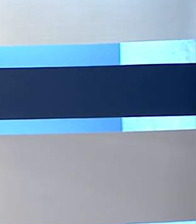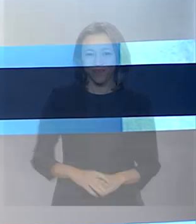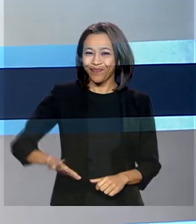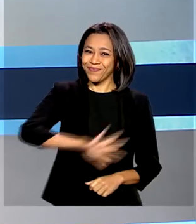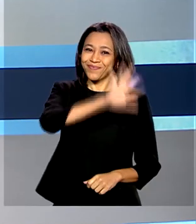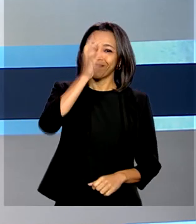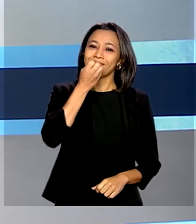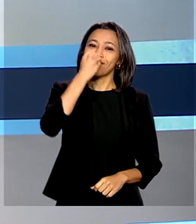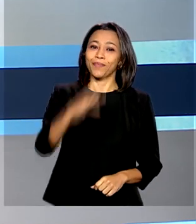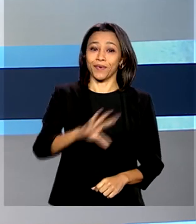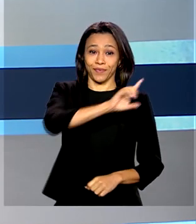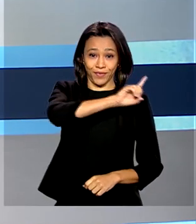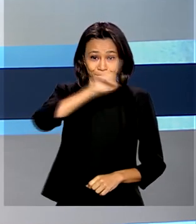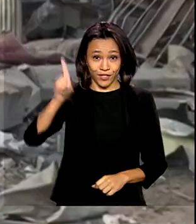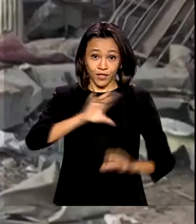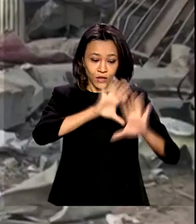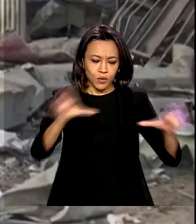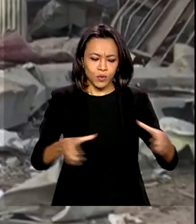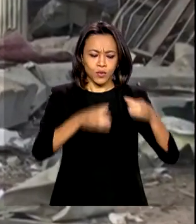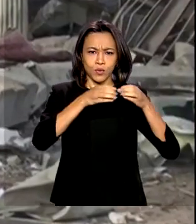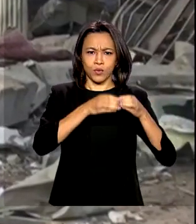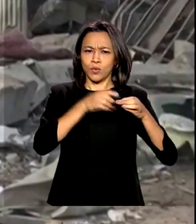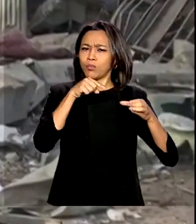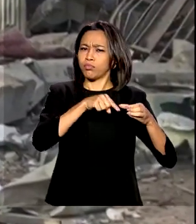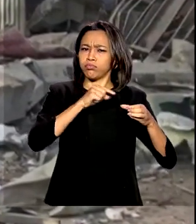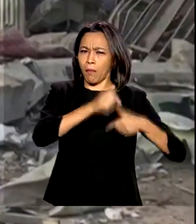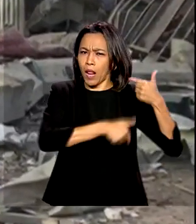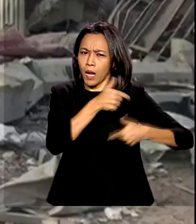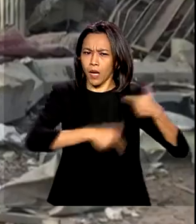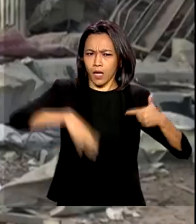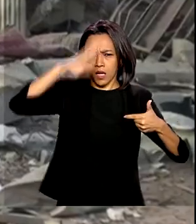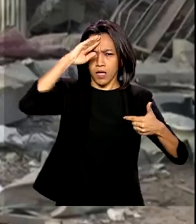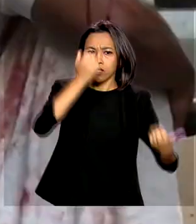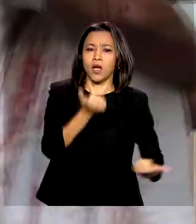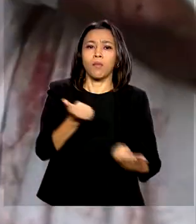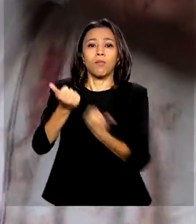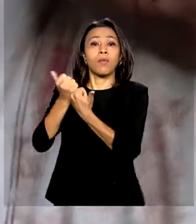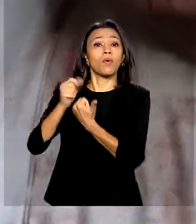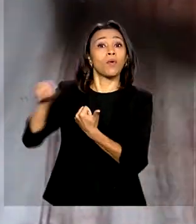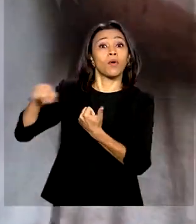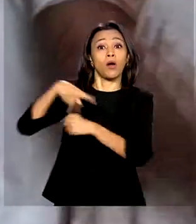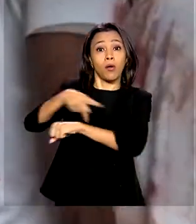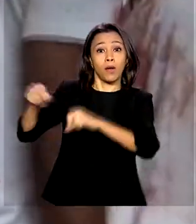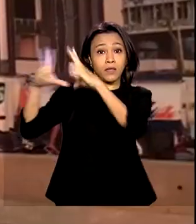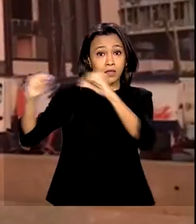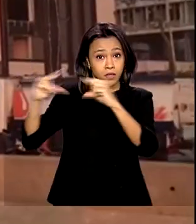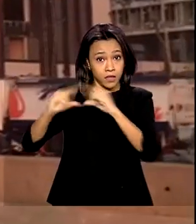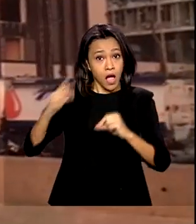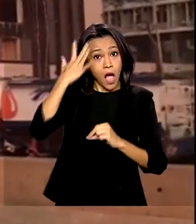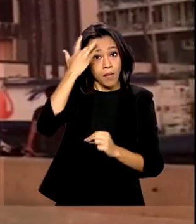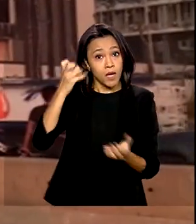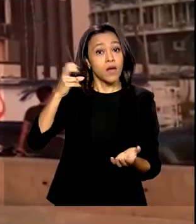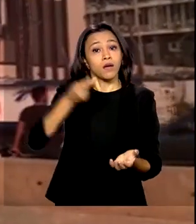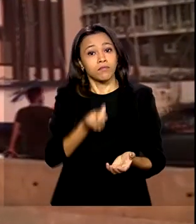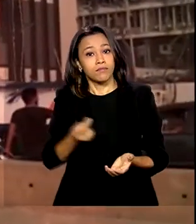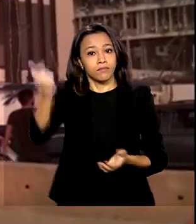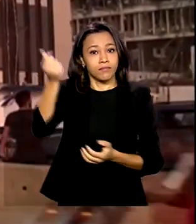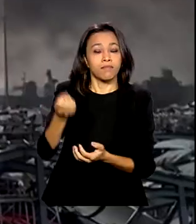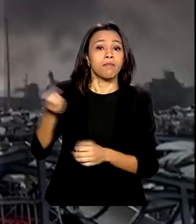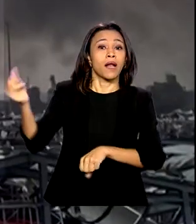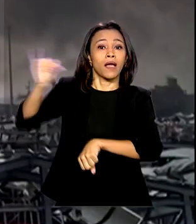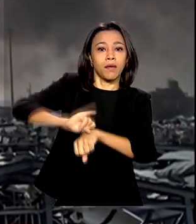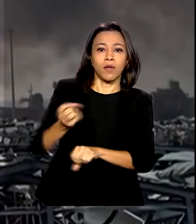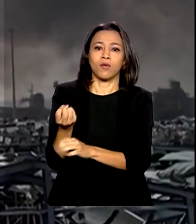Olá, bom dia. Missão Brasileira de Ajuda Humanitária ao Líbano embarca amanhã para Beirute. O Brasil vai enviar